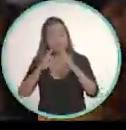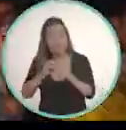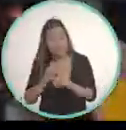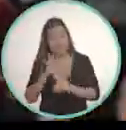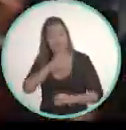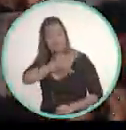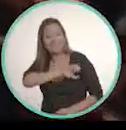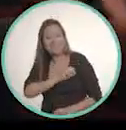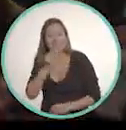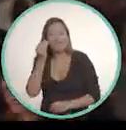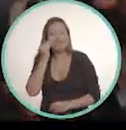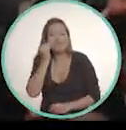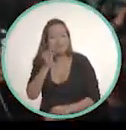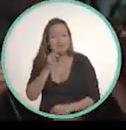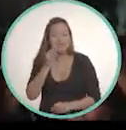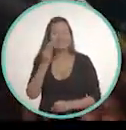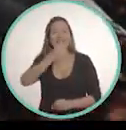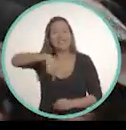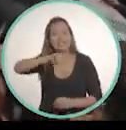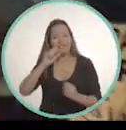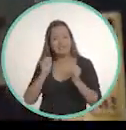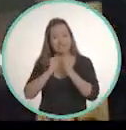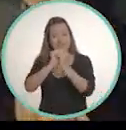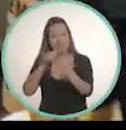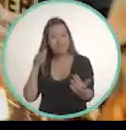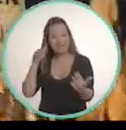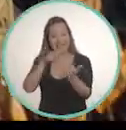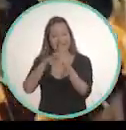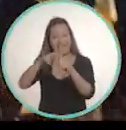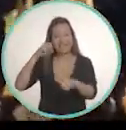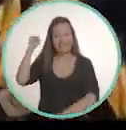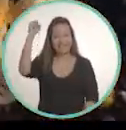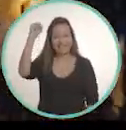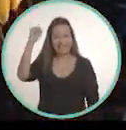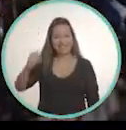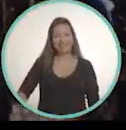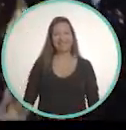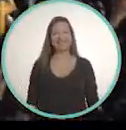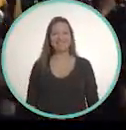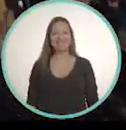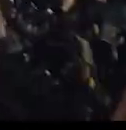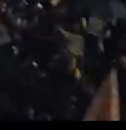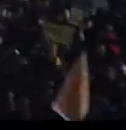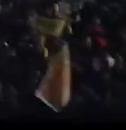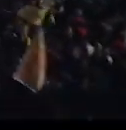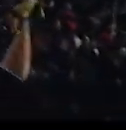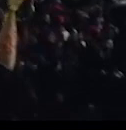e a cidade. Um beijo grande em todos. Valeu. Valeu, valeu. Até a vitória.